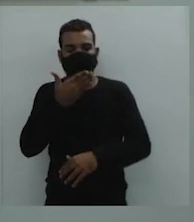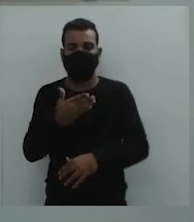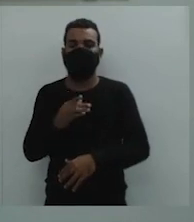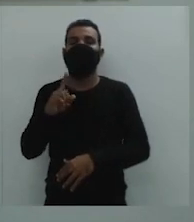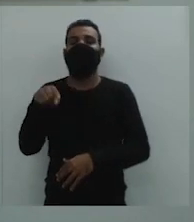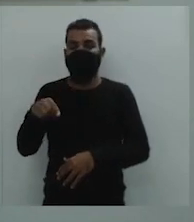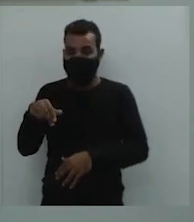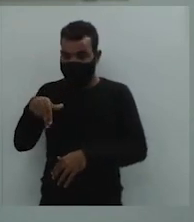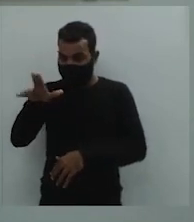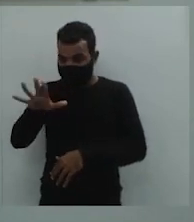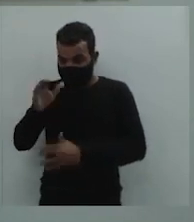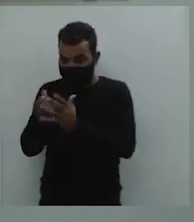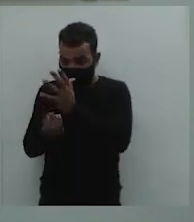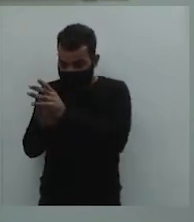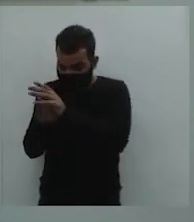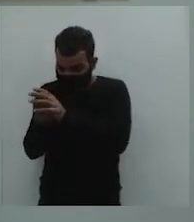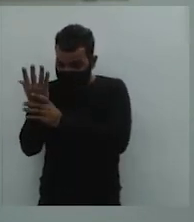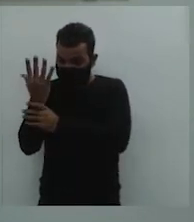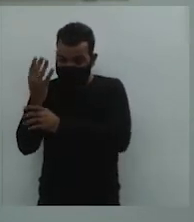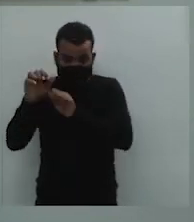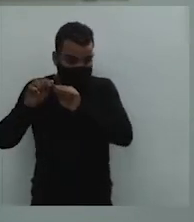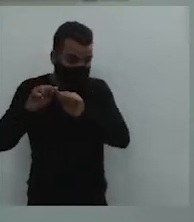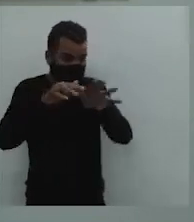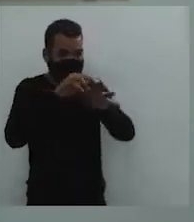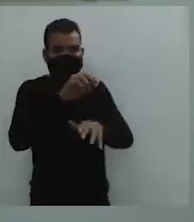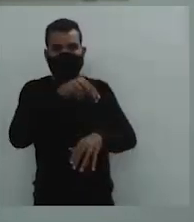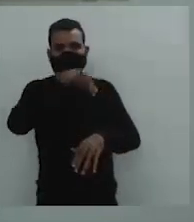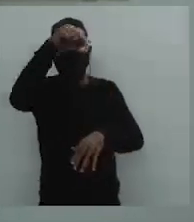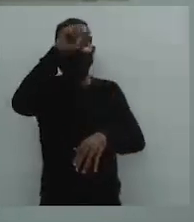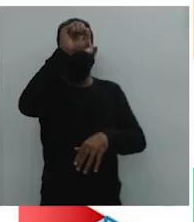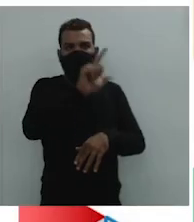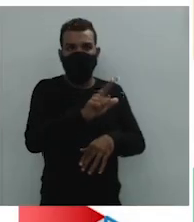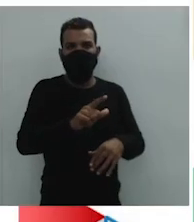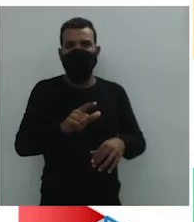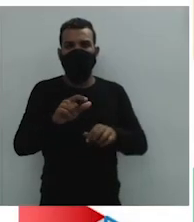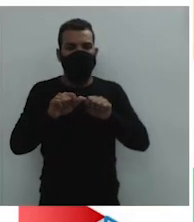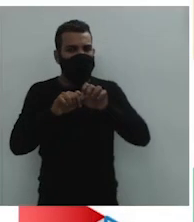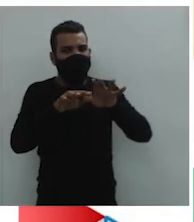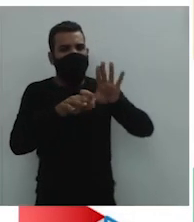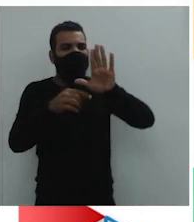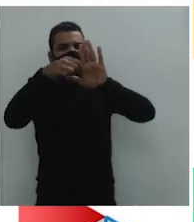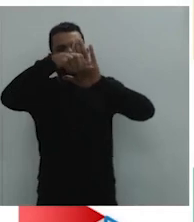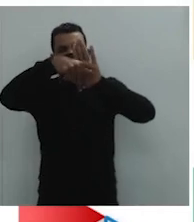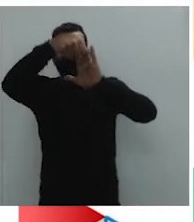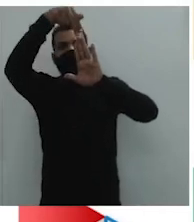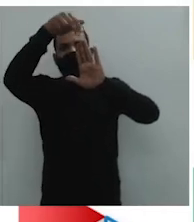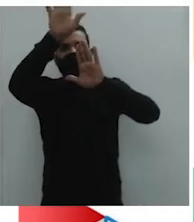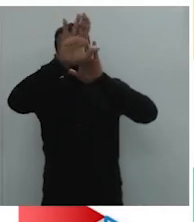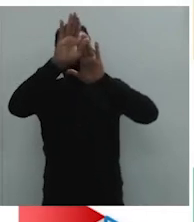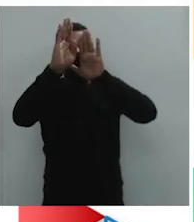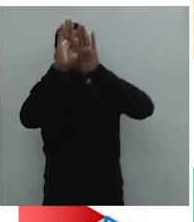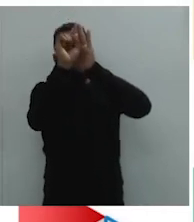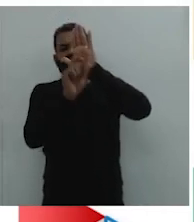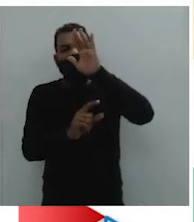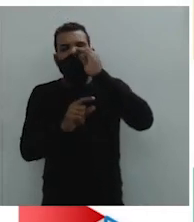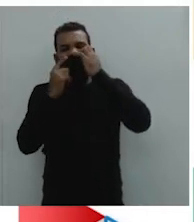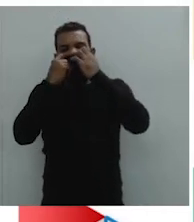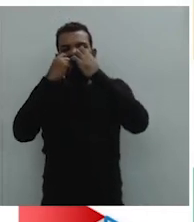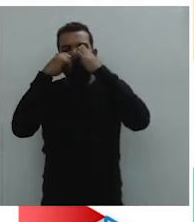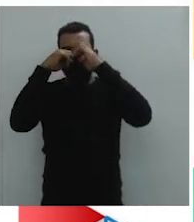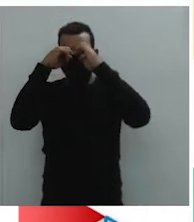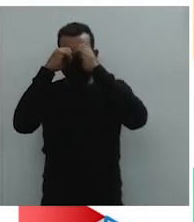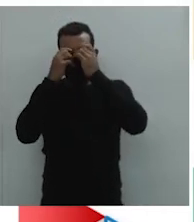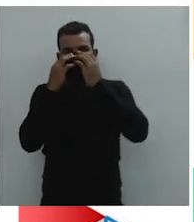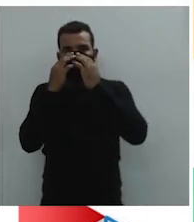norte e para o sul, certo? Vamos acompanhando. Depois da cana-de-açúcar, nós tivemos o ciclo